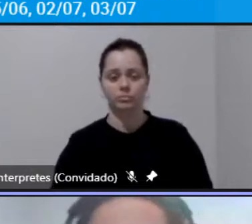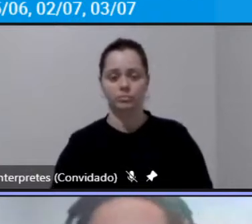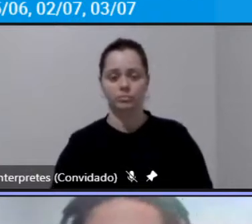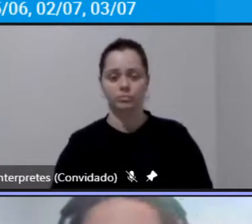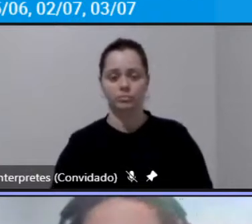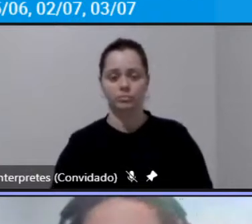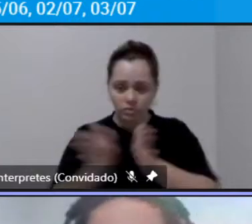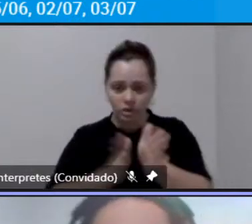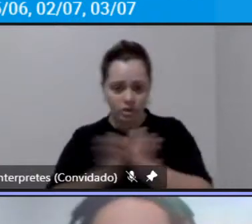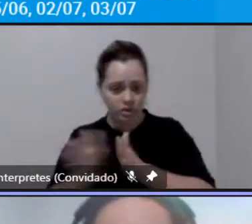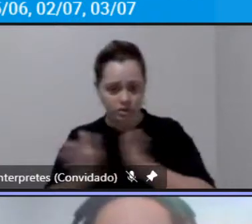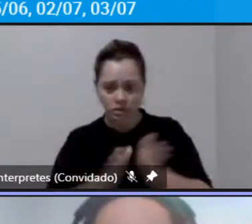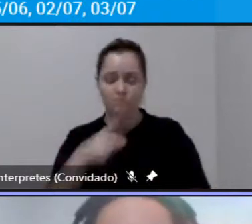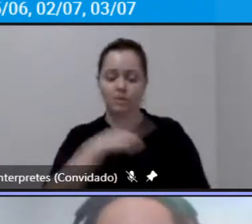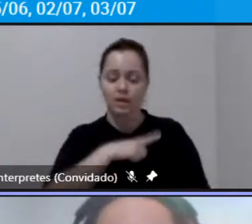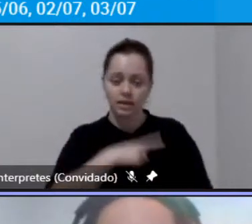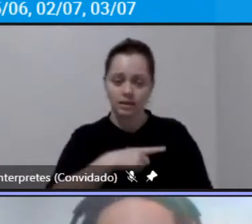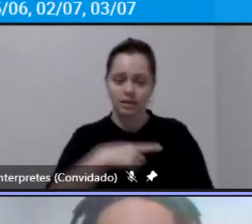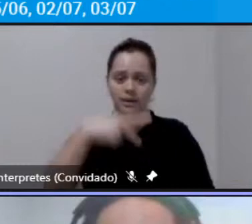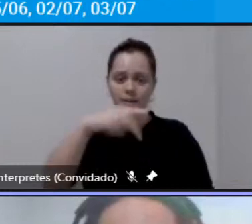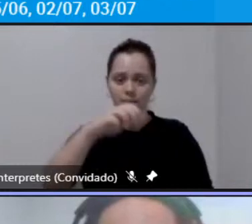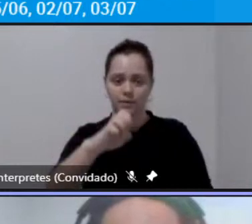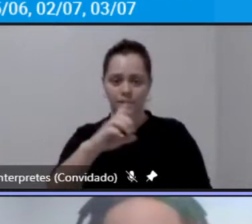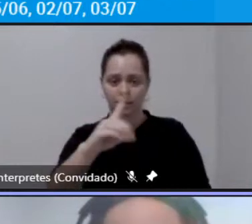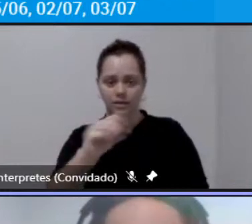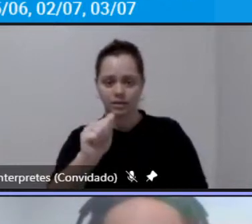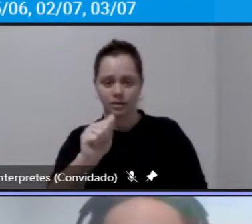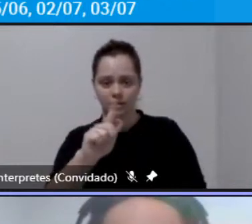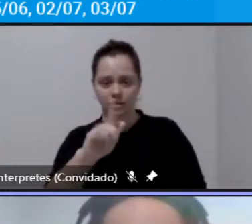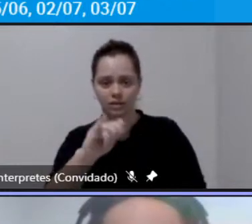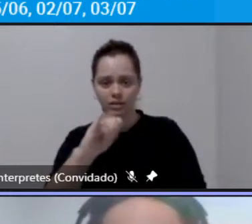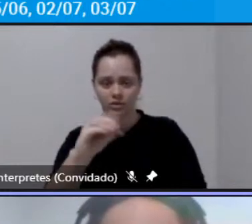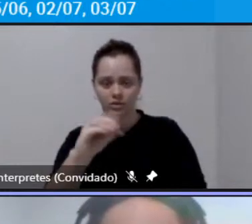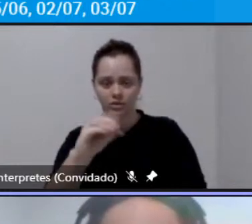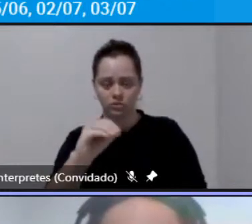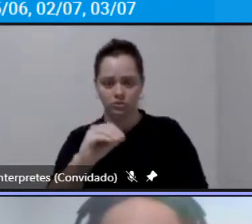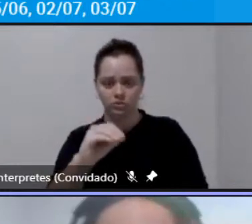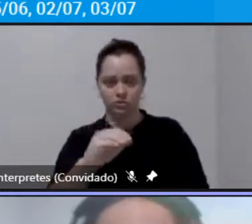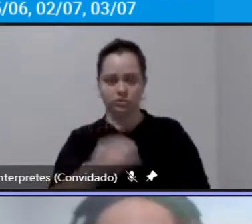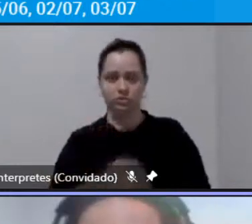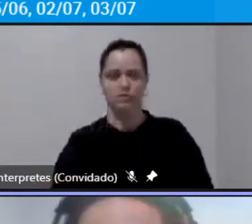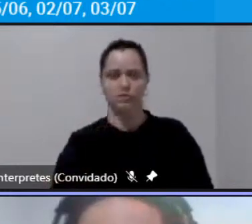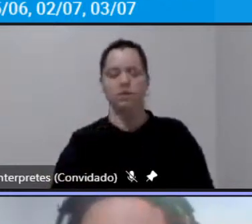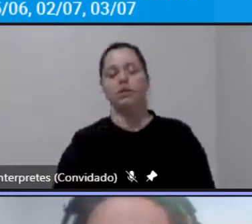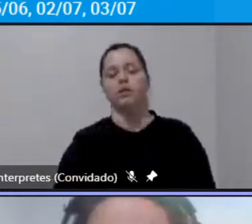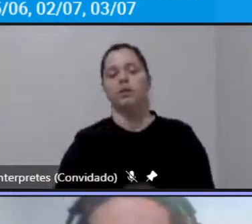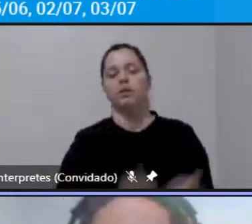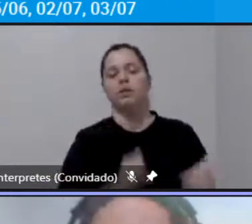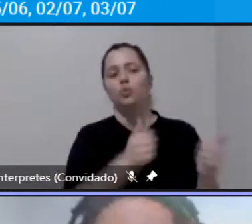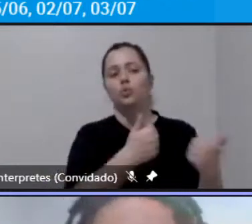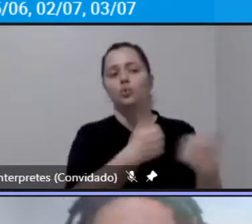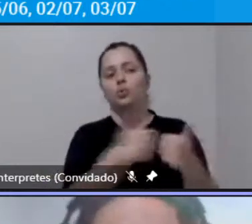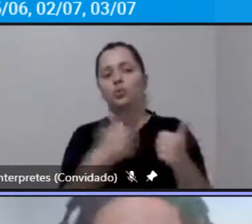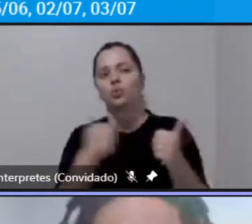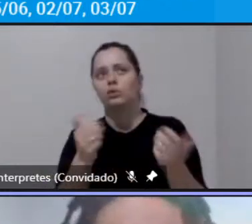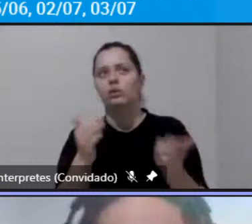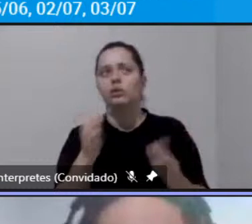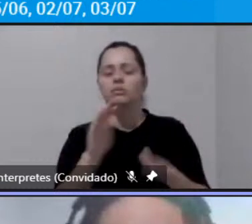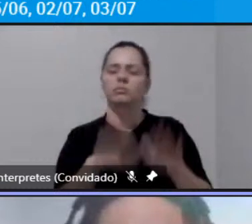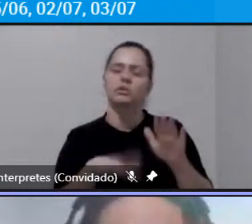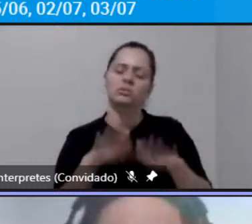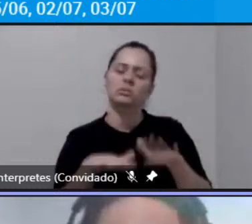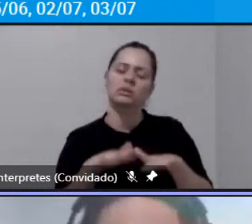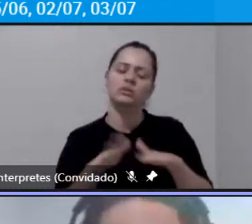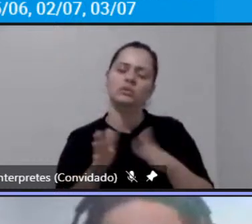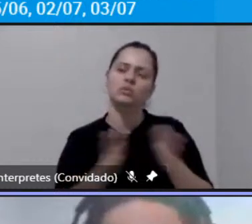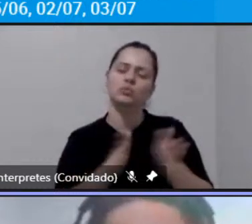tem pedágio por exemplo entre Pinda e São José dos Campos não Pinda e São José dos Campos não